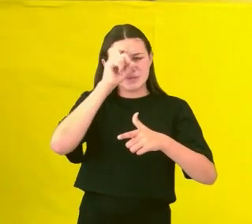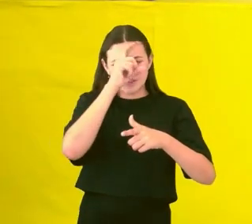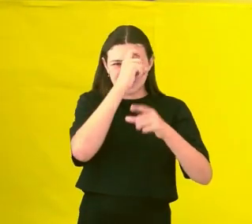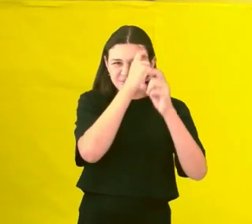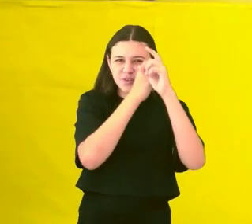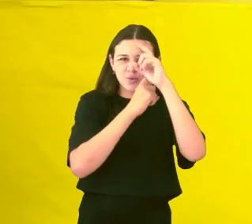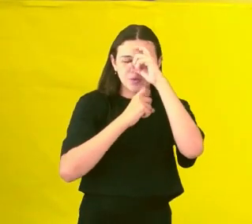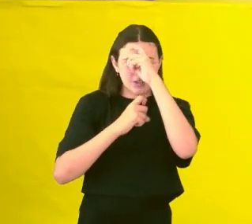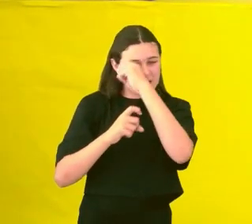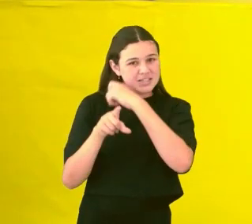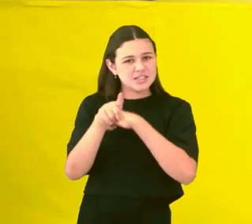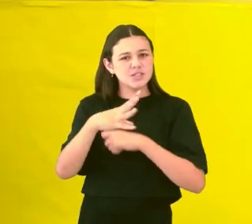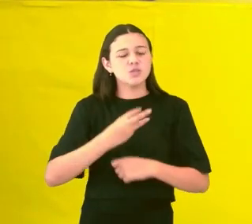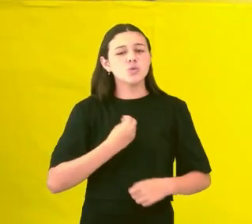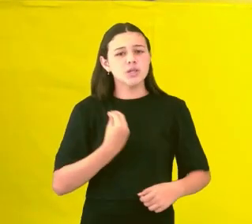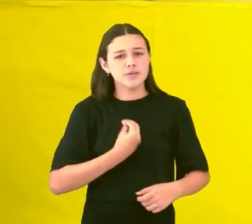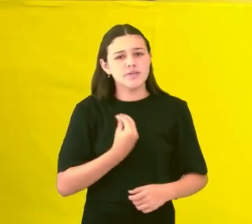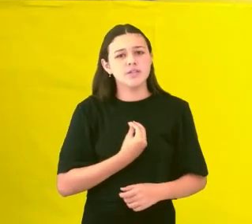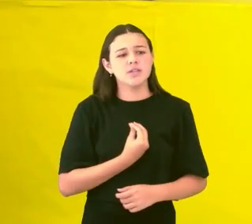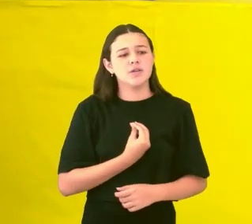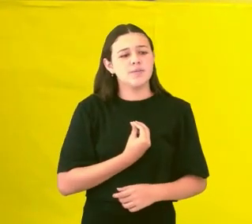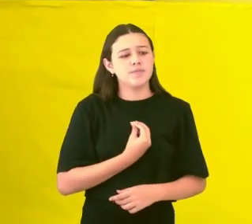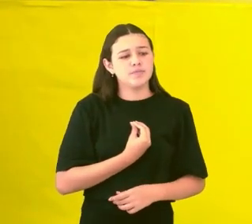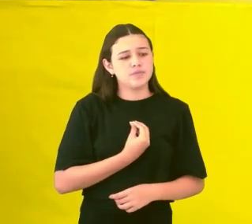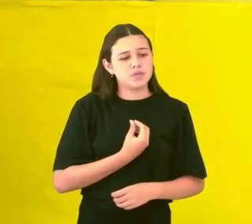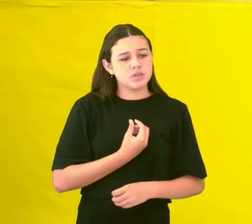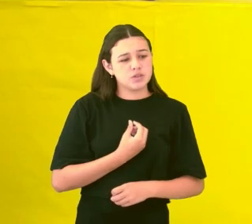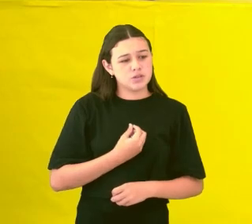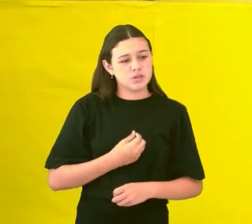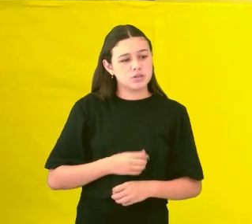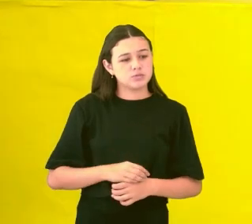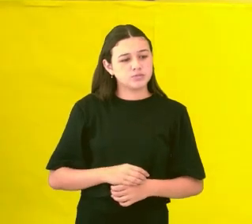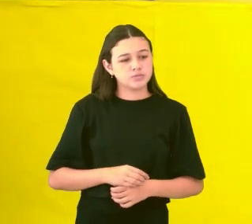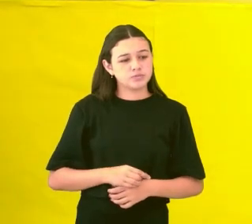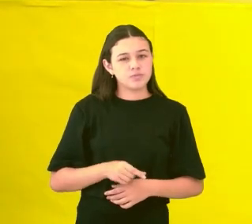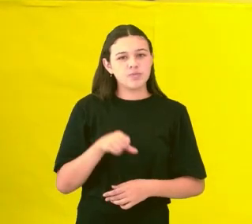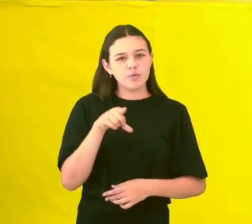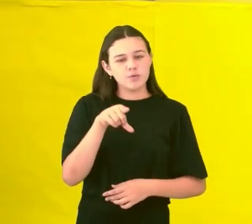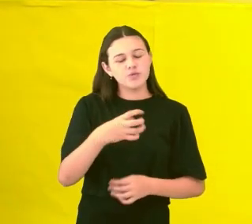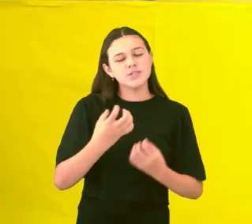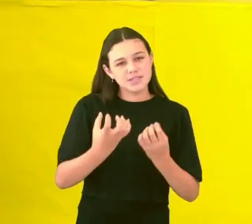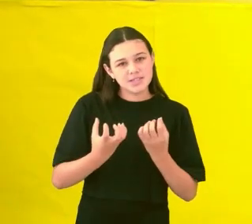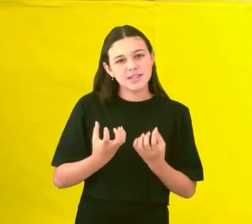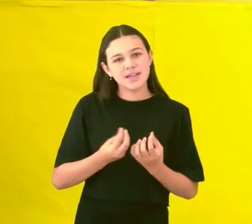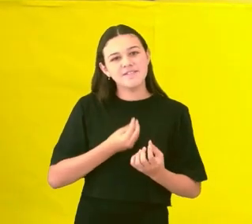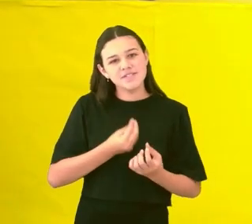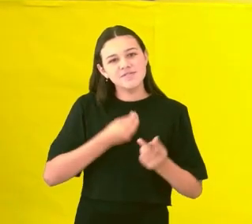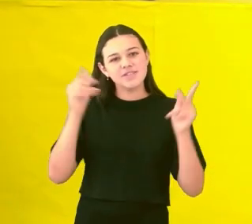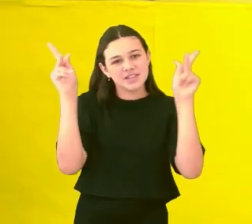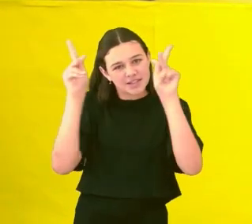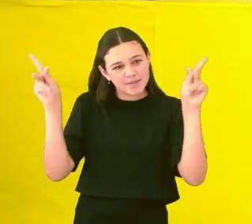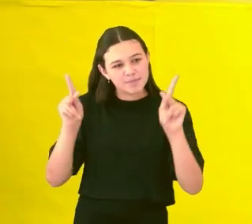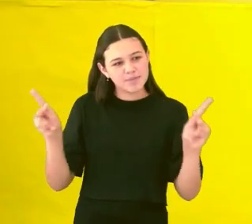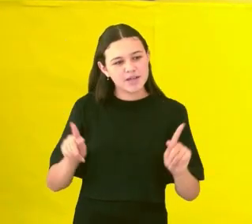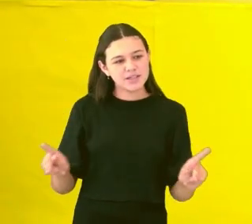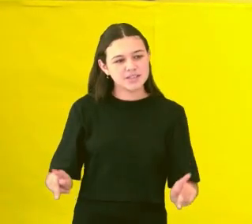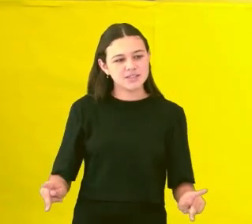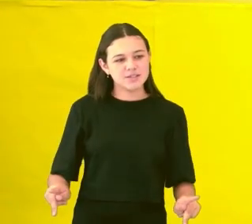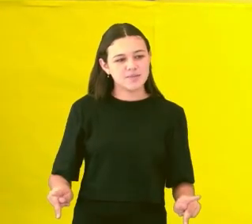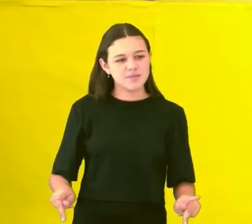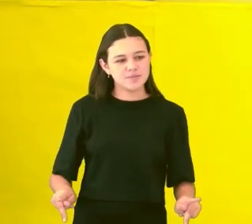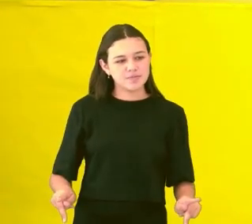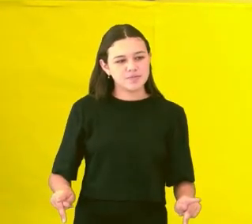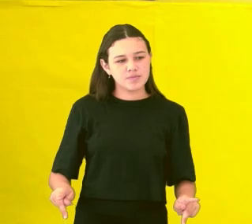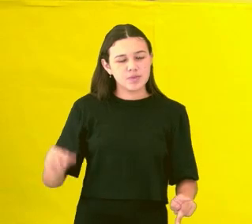essa paz em plenitude, só tem um jeito. Deixe o Espírito Santo pairar sobre a vida. Deixe o Espírito Santo pairar.